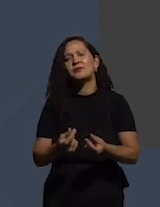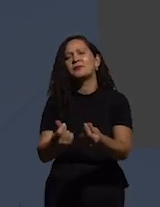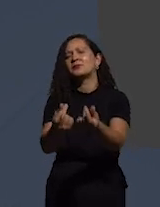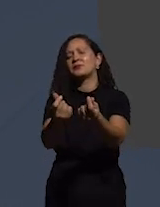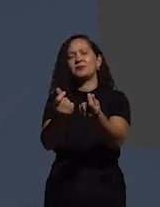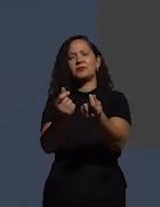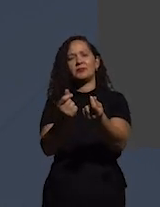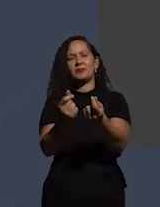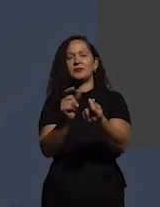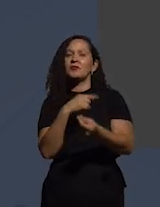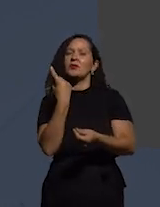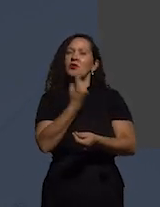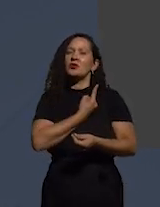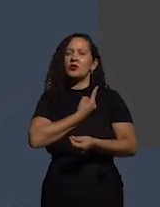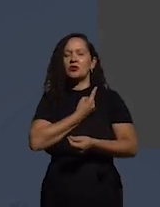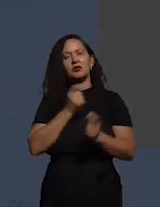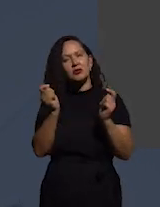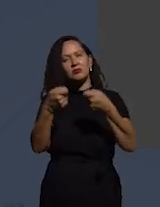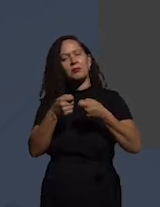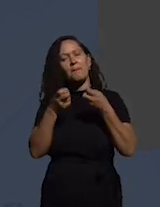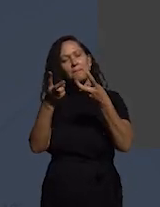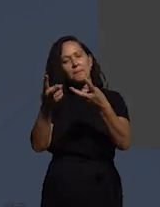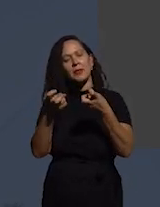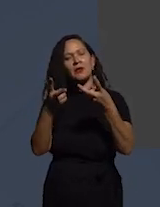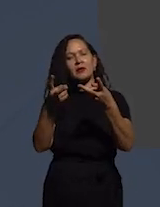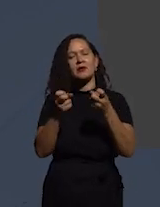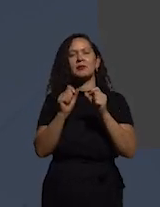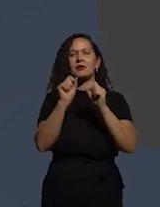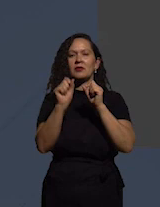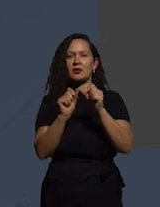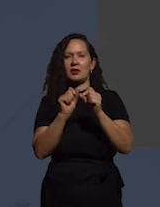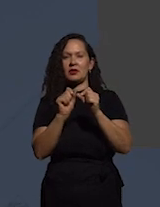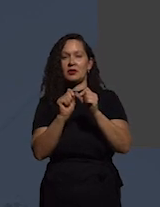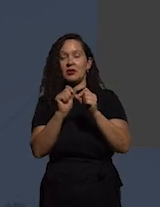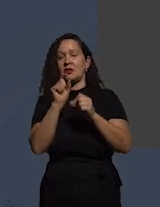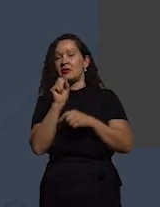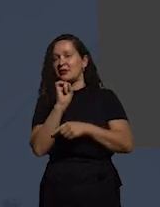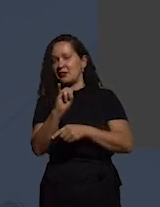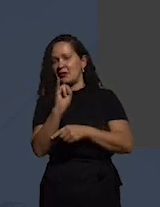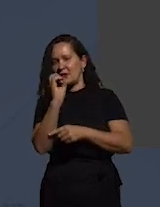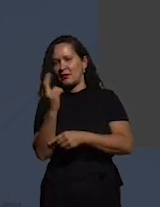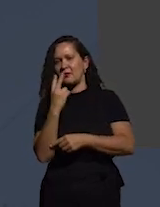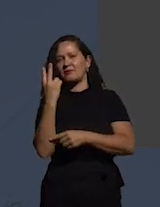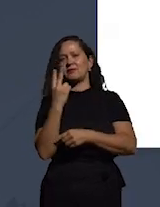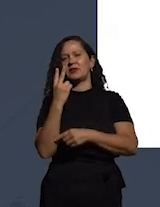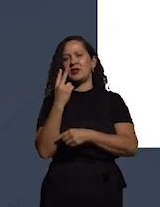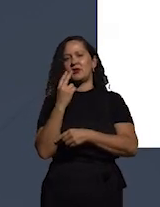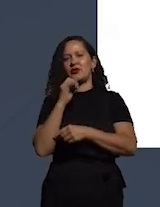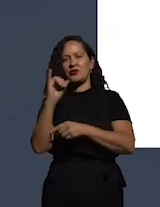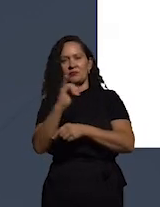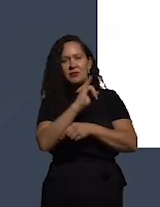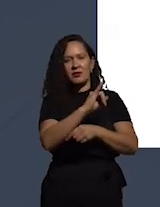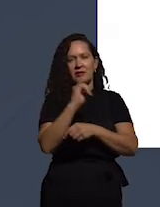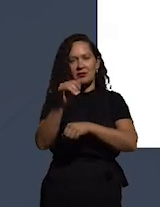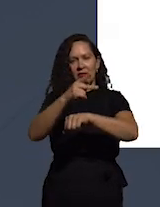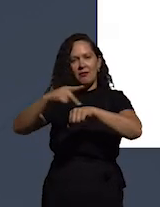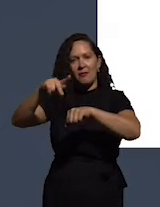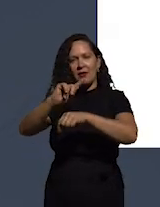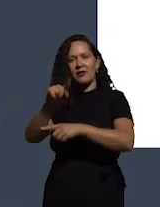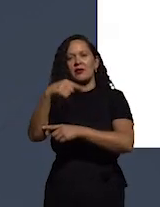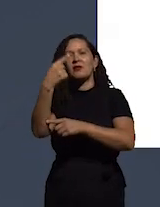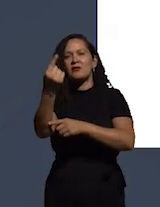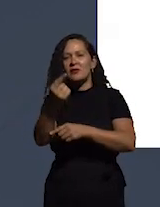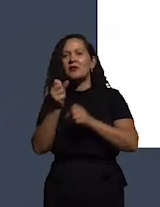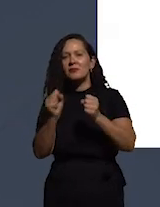e nós então seremos capazes de identificar esse benefício estrangeiro que que pode